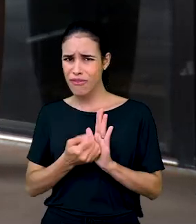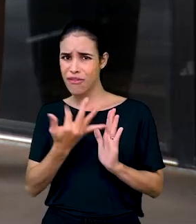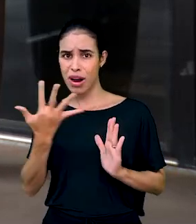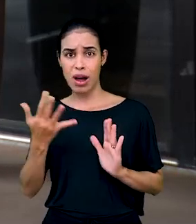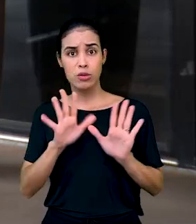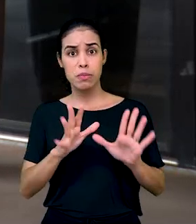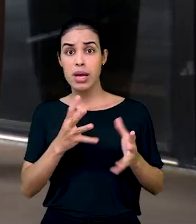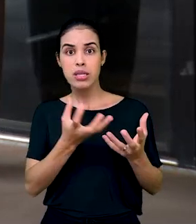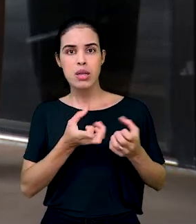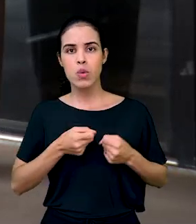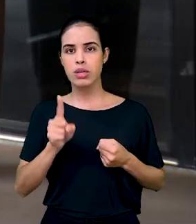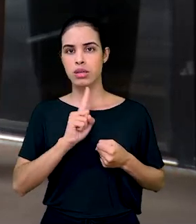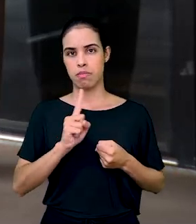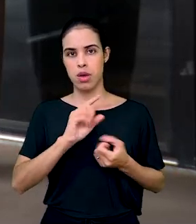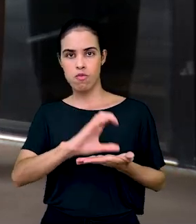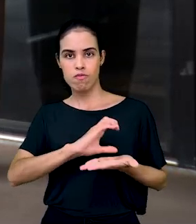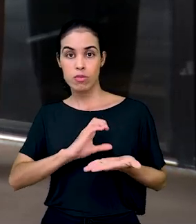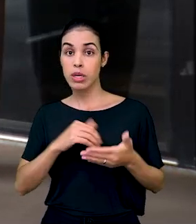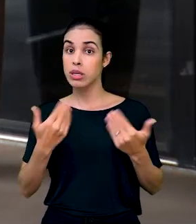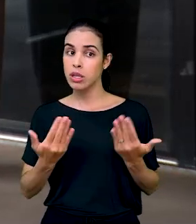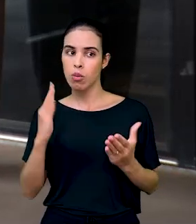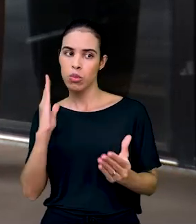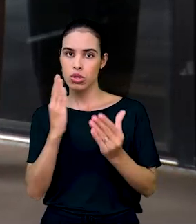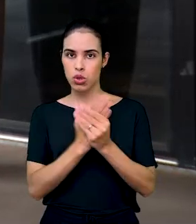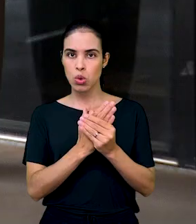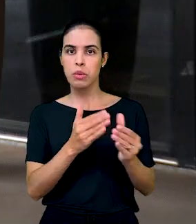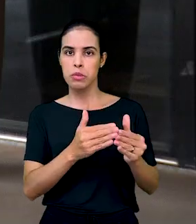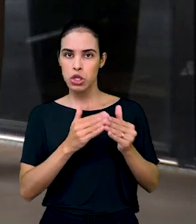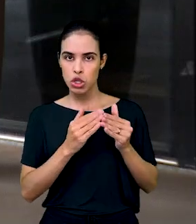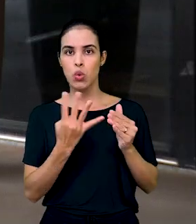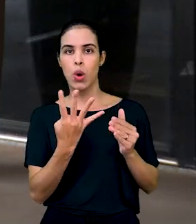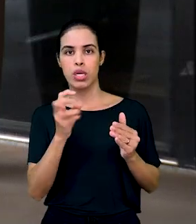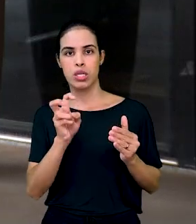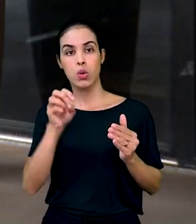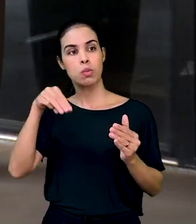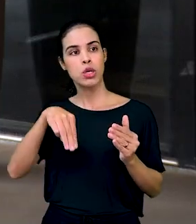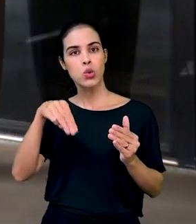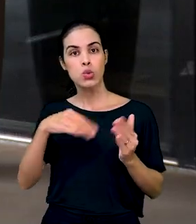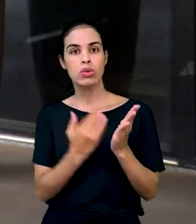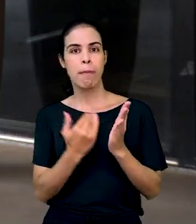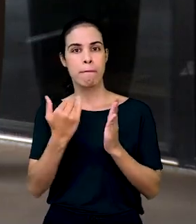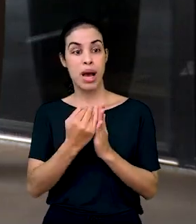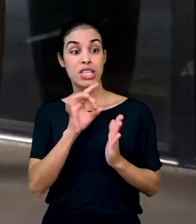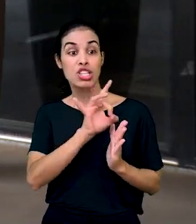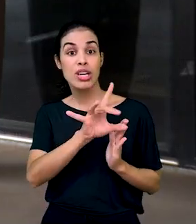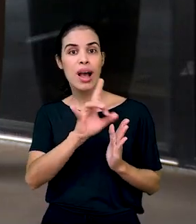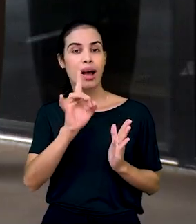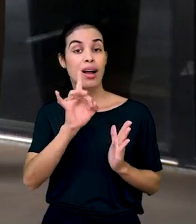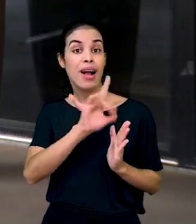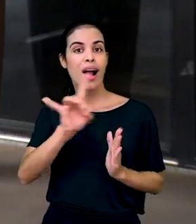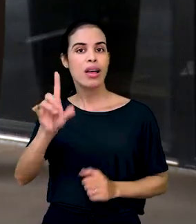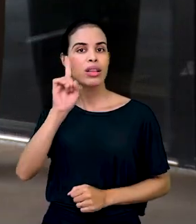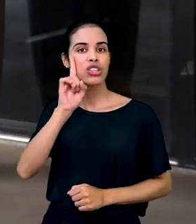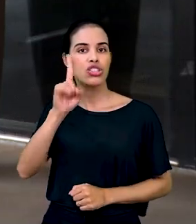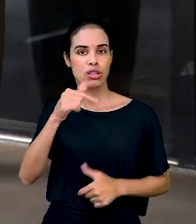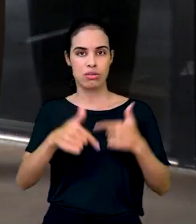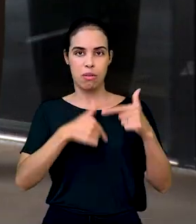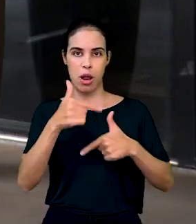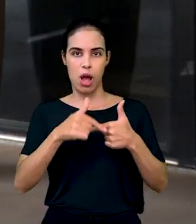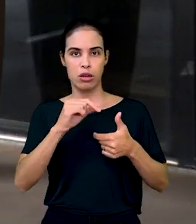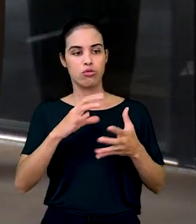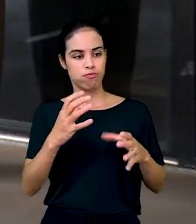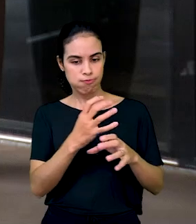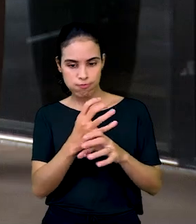extras. Por isso, pediu na Justiça Trabalhista o pagamento de 45 minutos a mais por dia trabalhado.